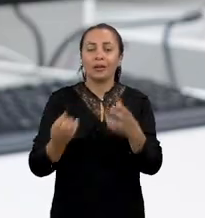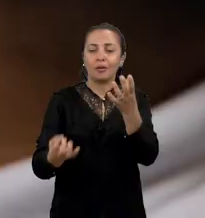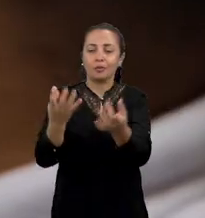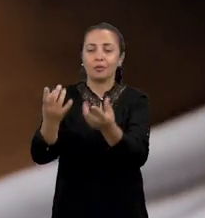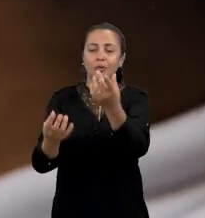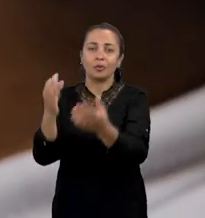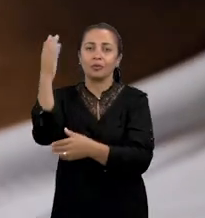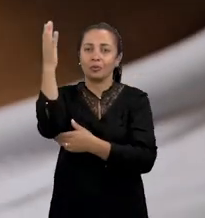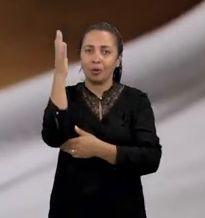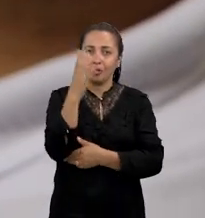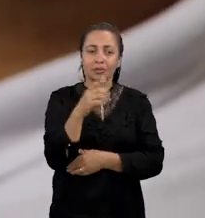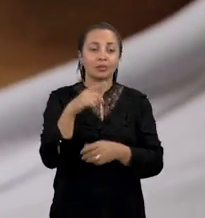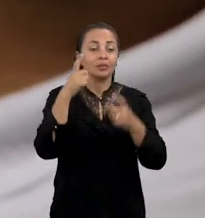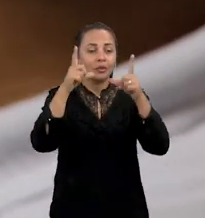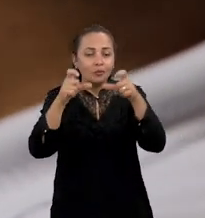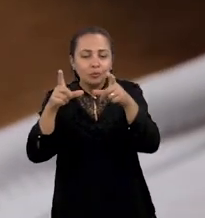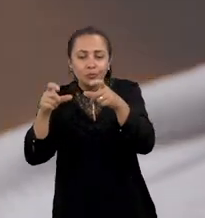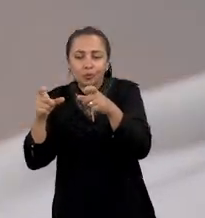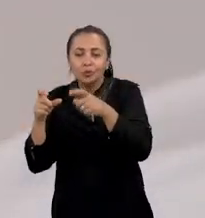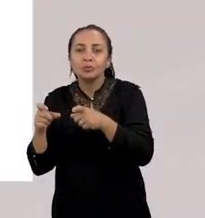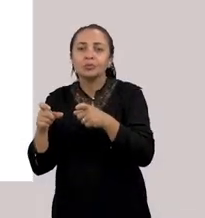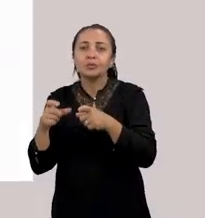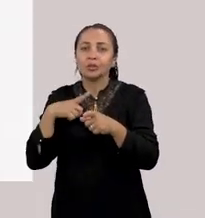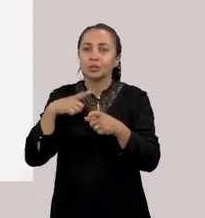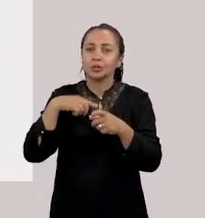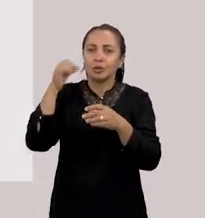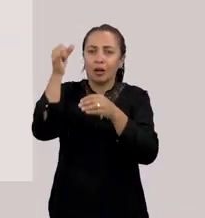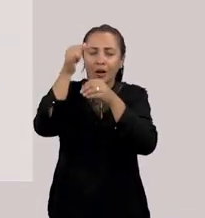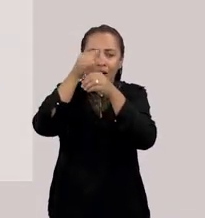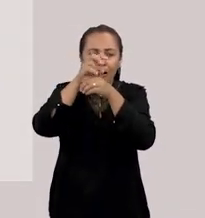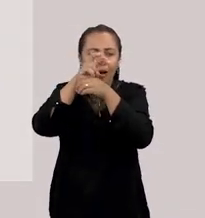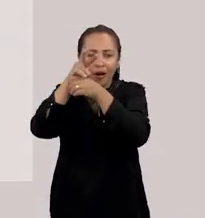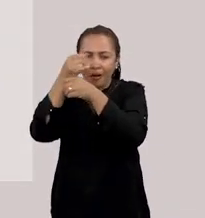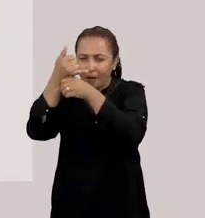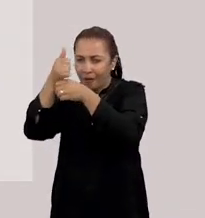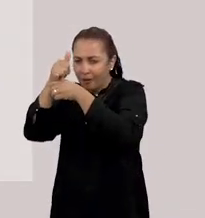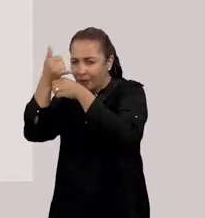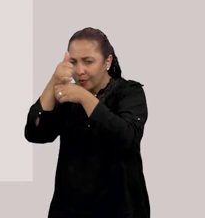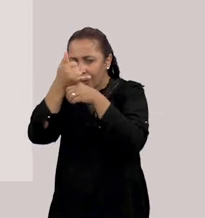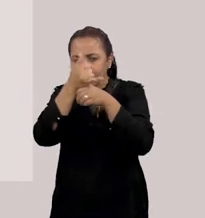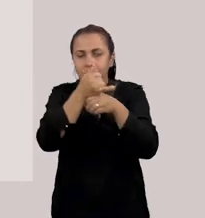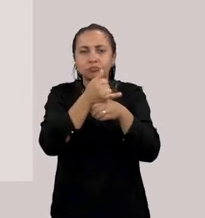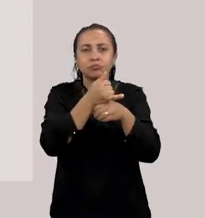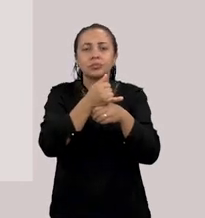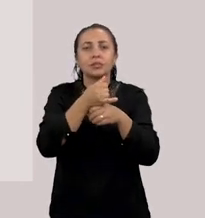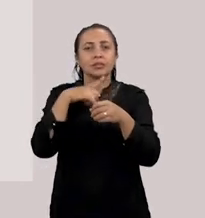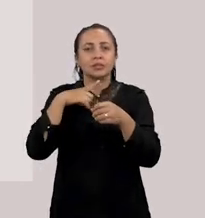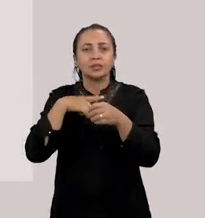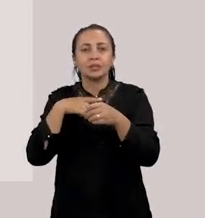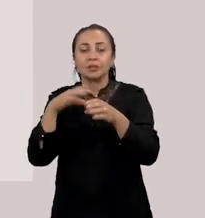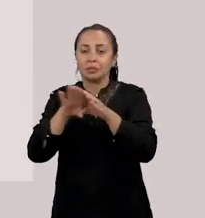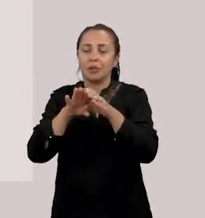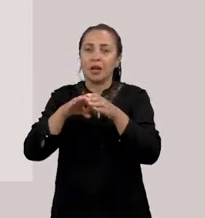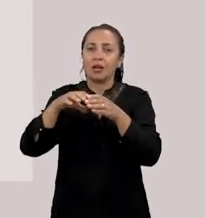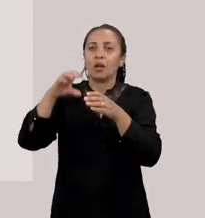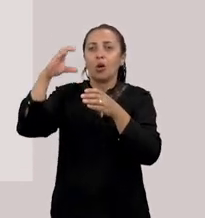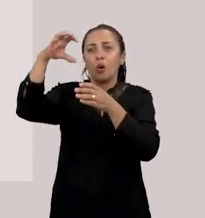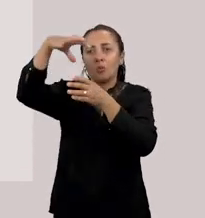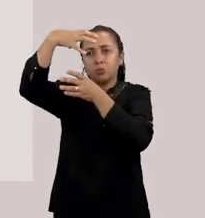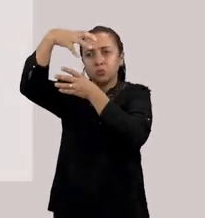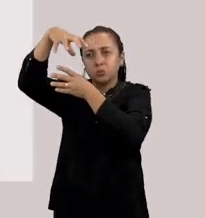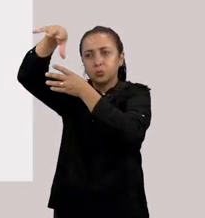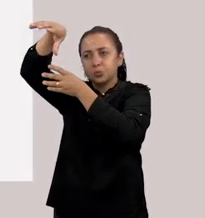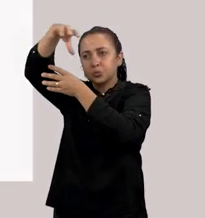florestais a partir de imagens. Então, a partir de câmeras de vigilância, a partir de imagens de drones,